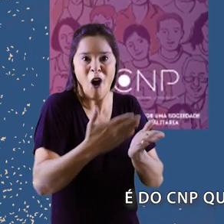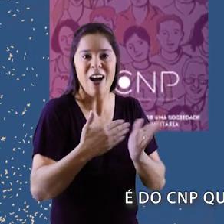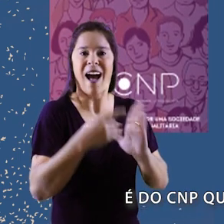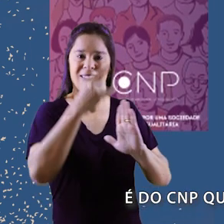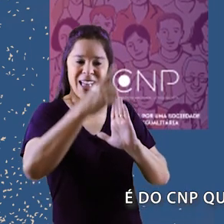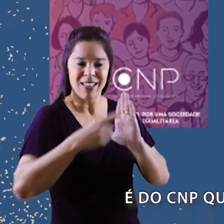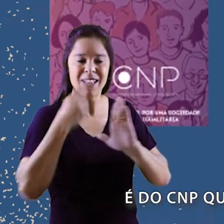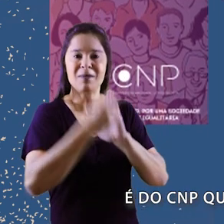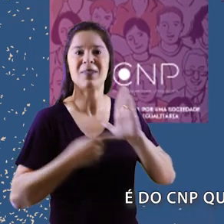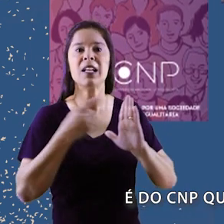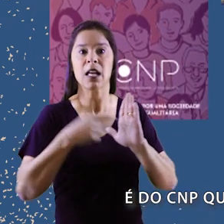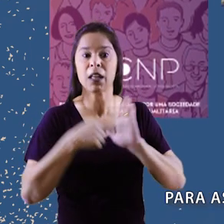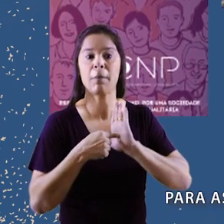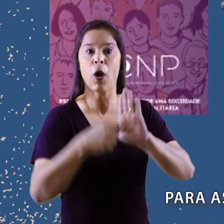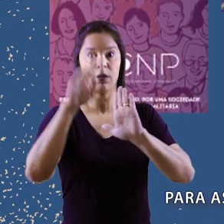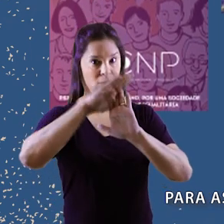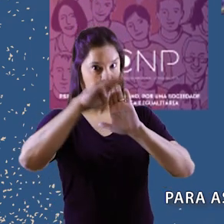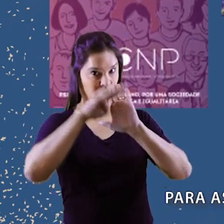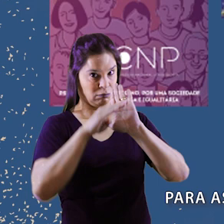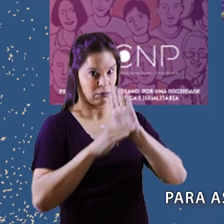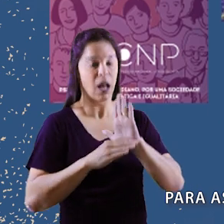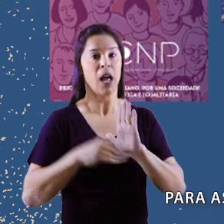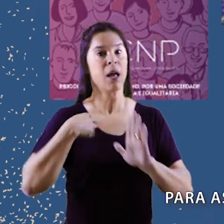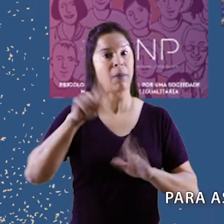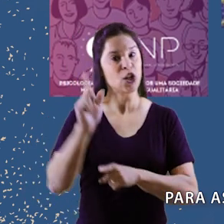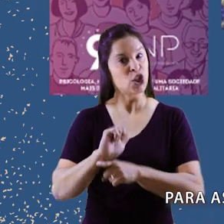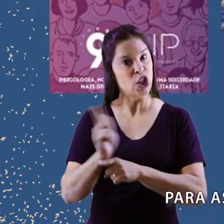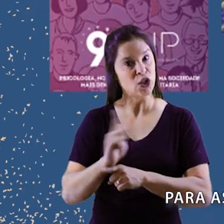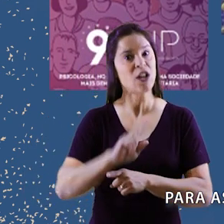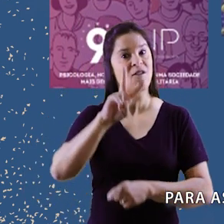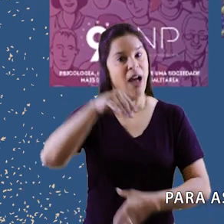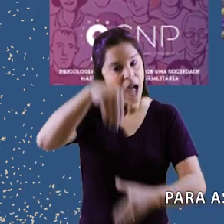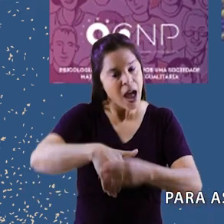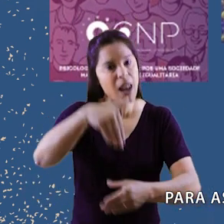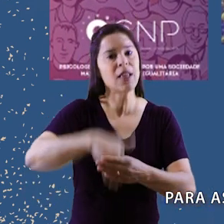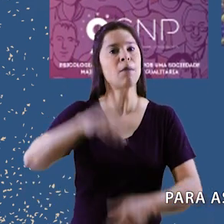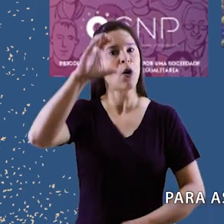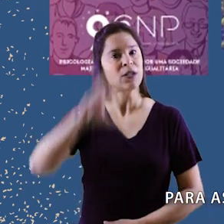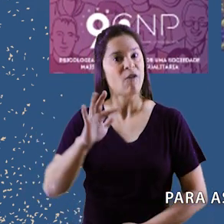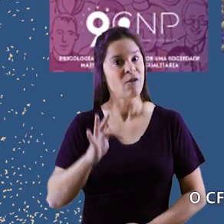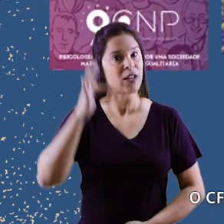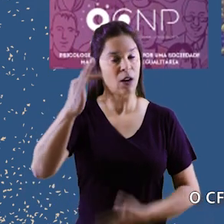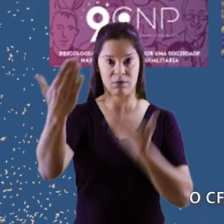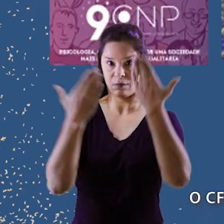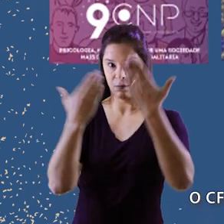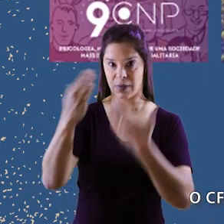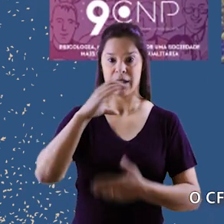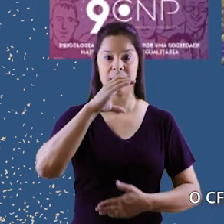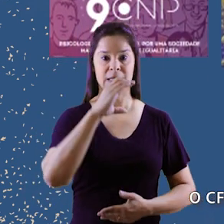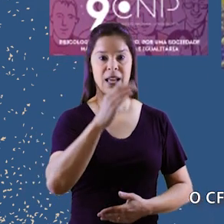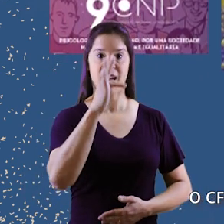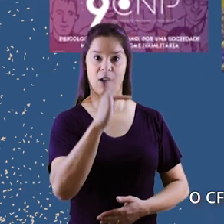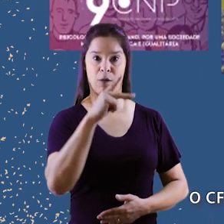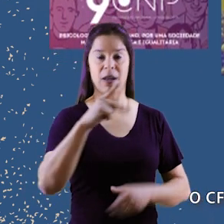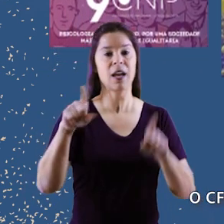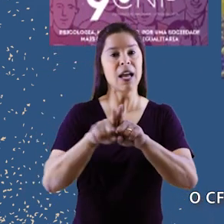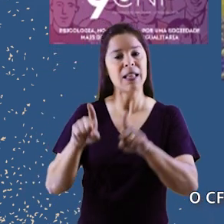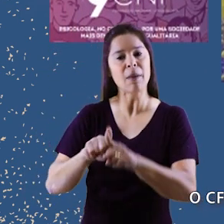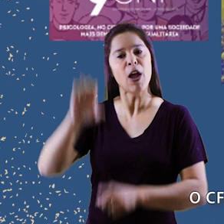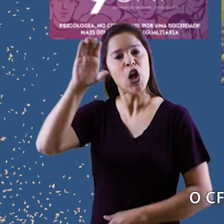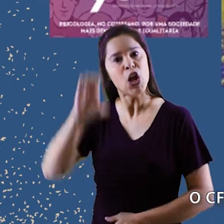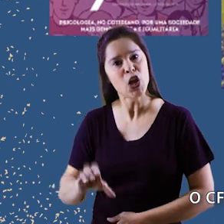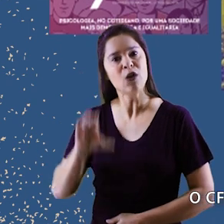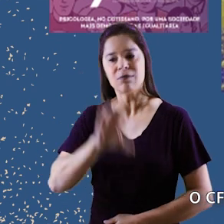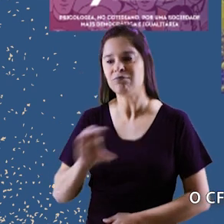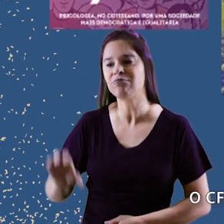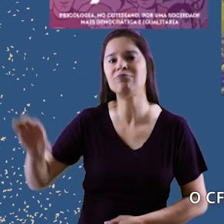documento que indica diretrizes para as gestões que serão eleitas para o Conselho Federal de Psicologia, o CFP, e para os Conselhos Regionais